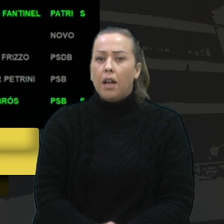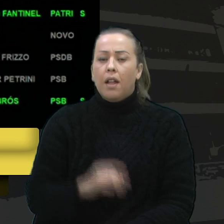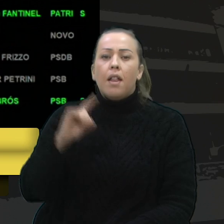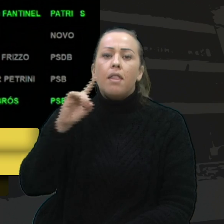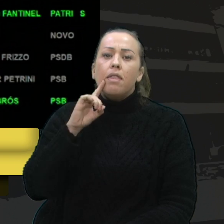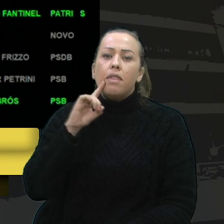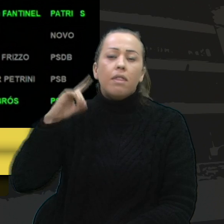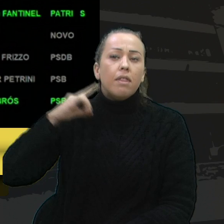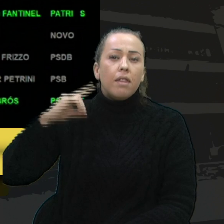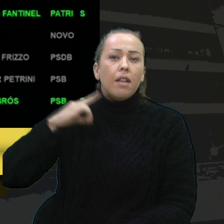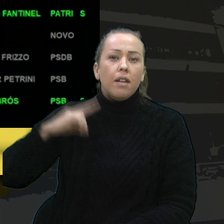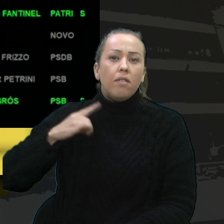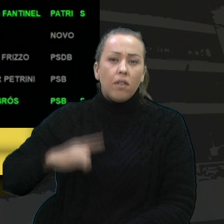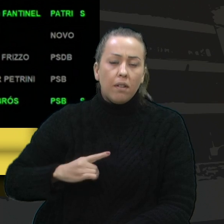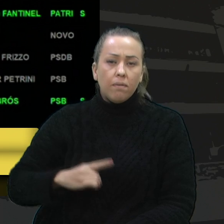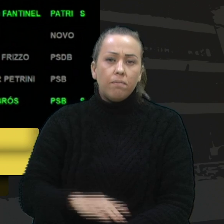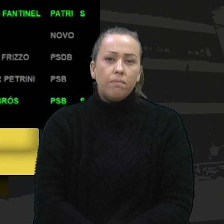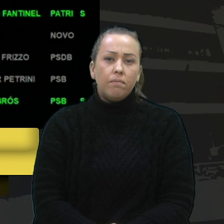como vota?